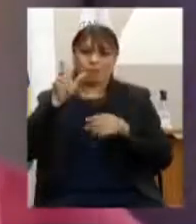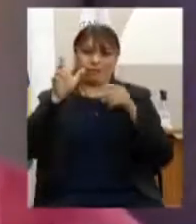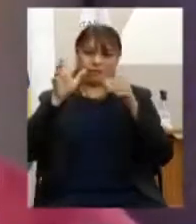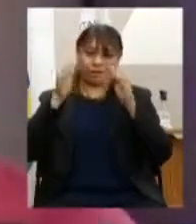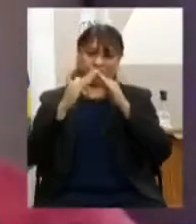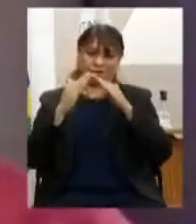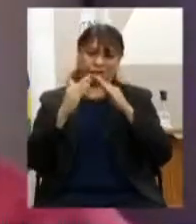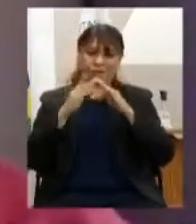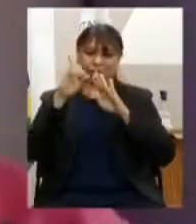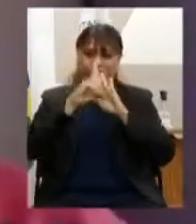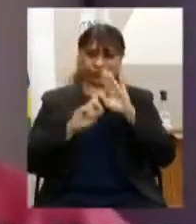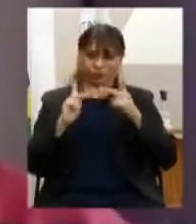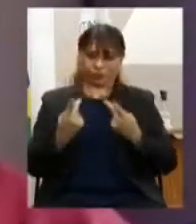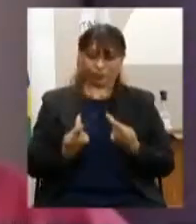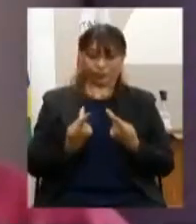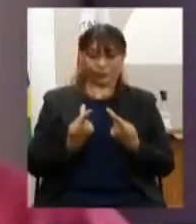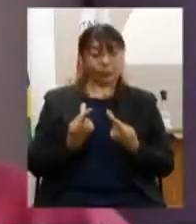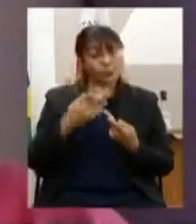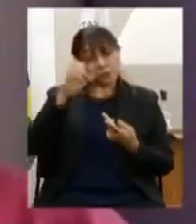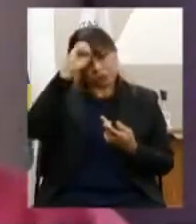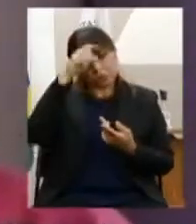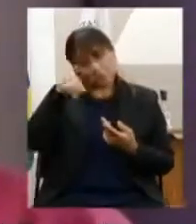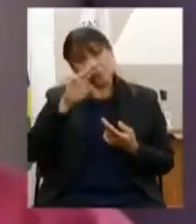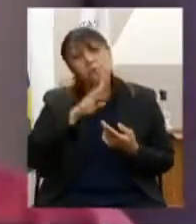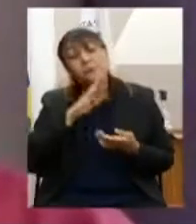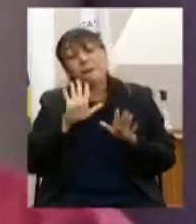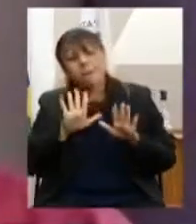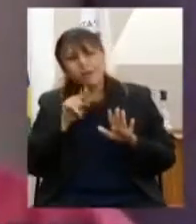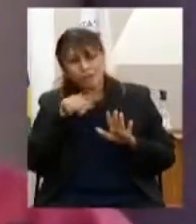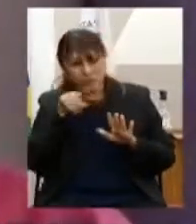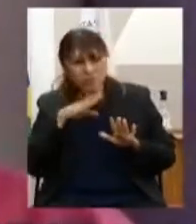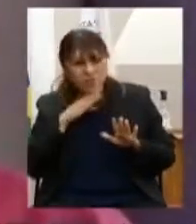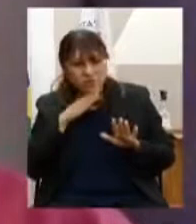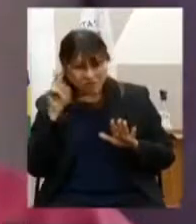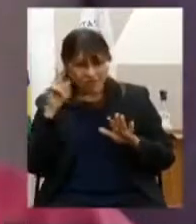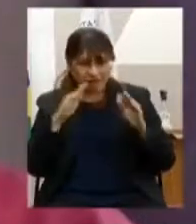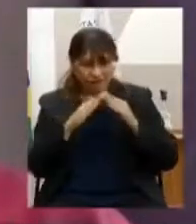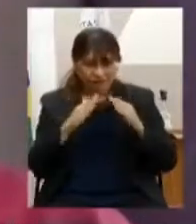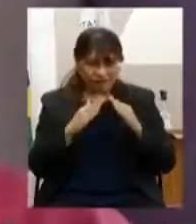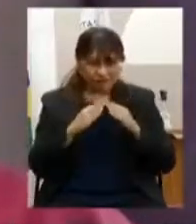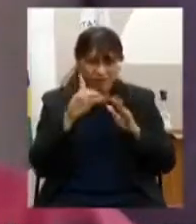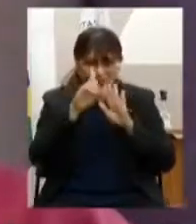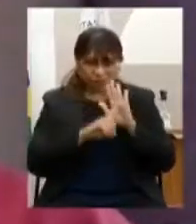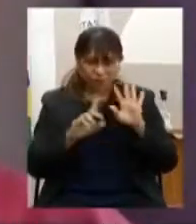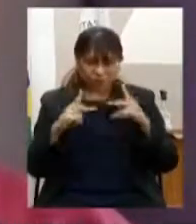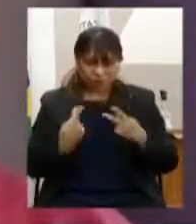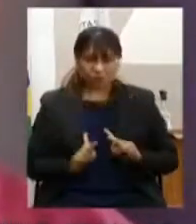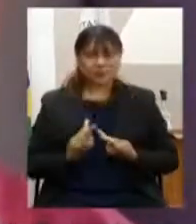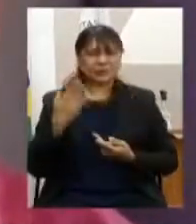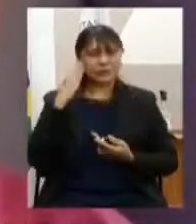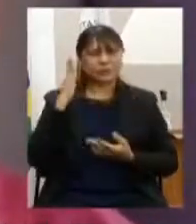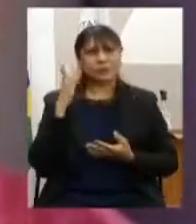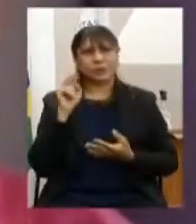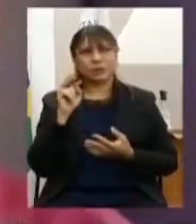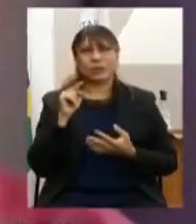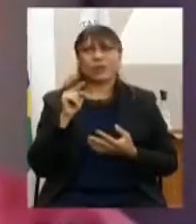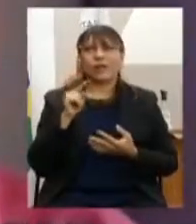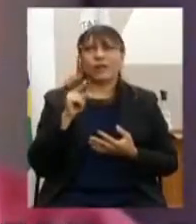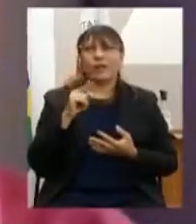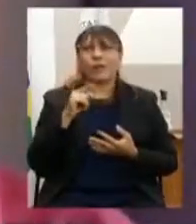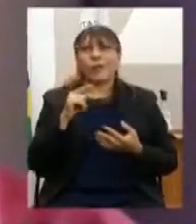Para quem conhece a Casa de Direitos Humanos, sabe que ela tem um funcionamento, não digo precário,